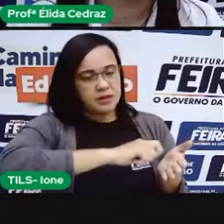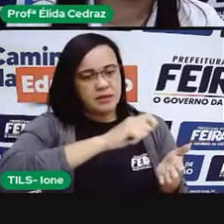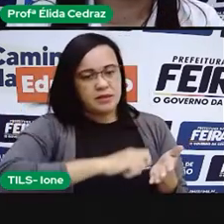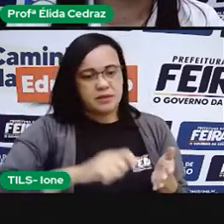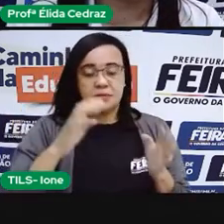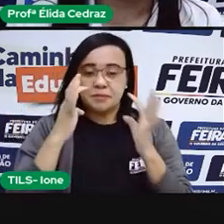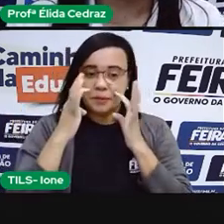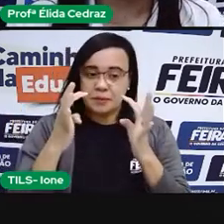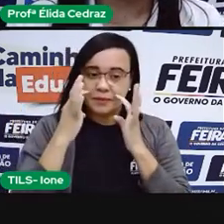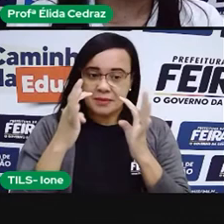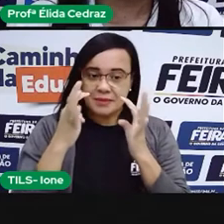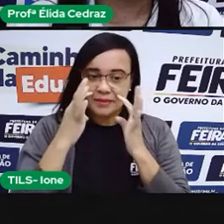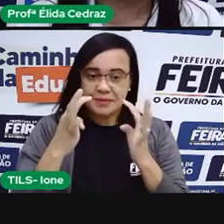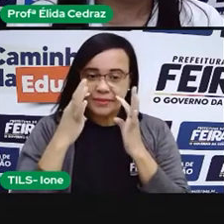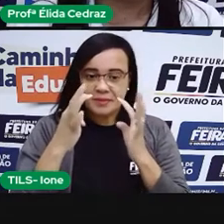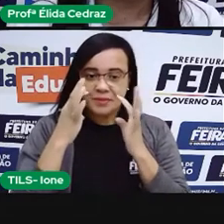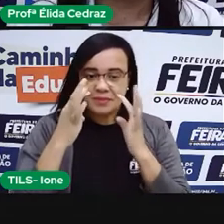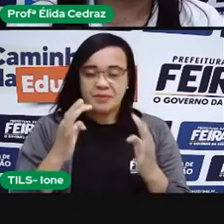na pronúncia.